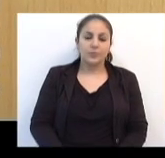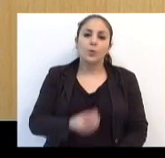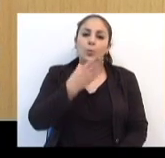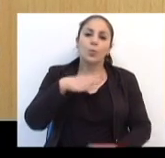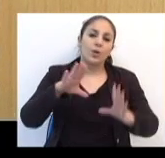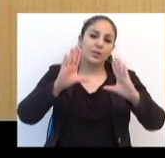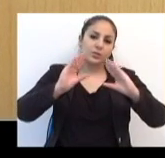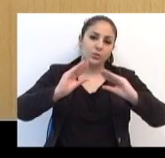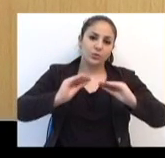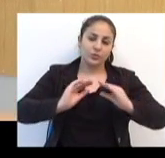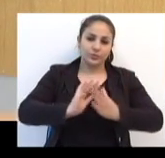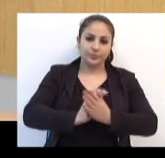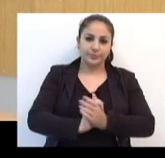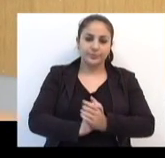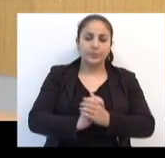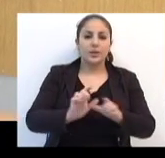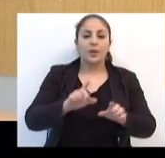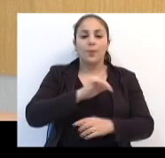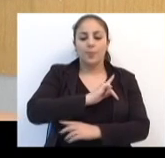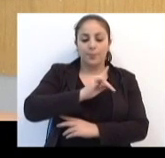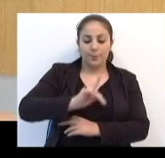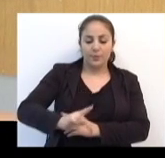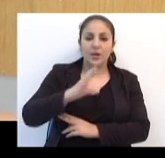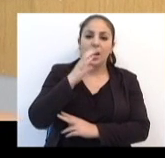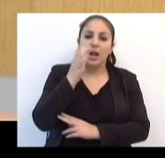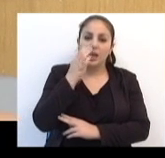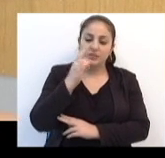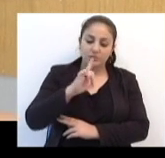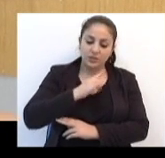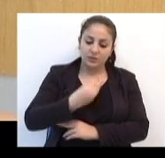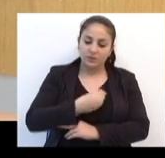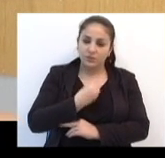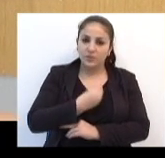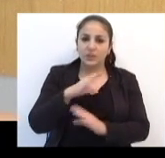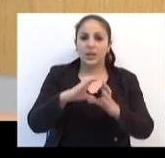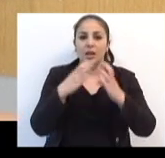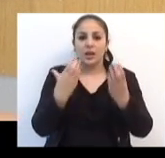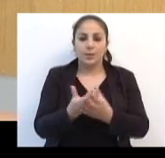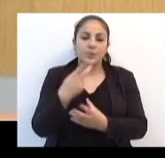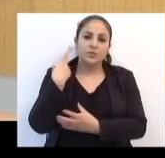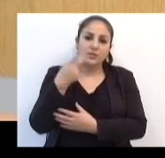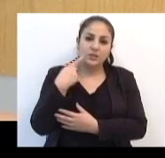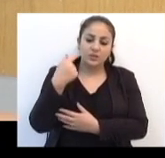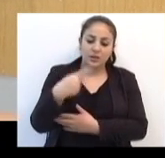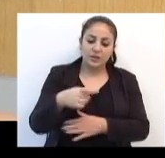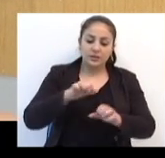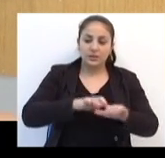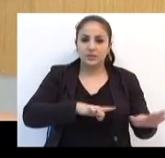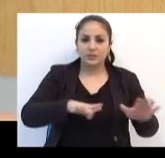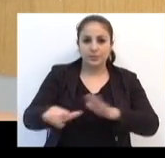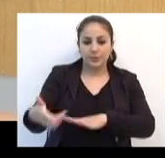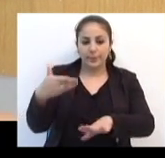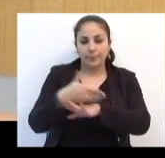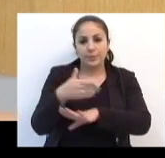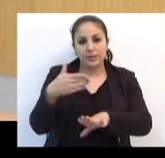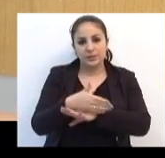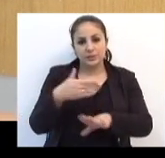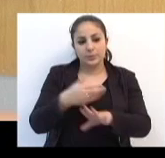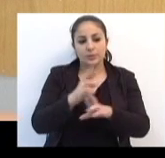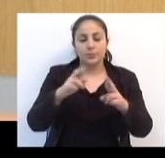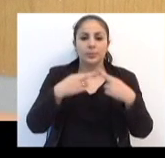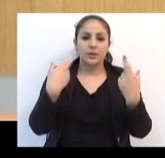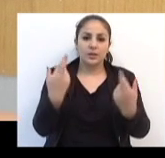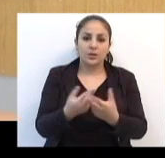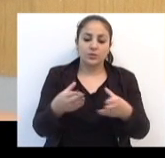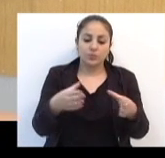Boa noite. O prefeito de Carazinho esteve na Câmara de Vereadores nesta semana para participar de